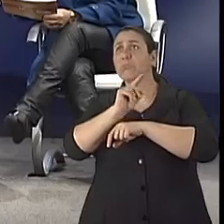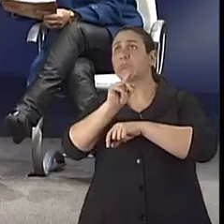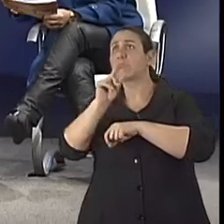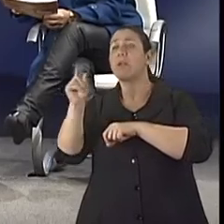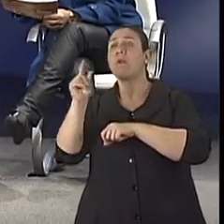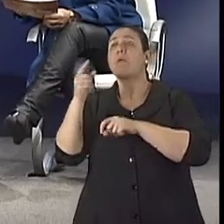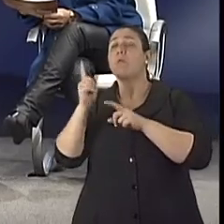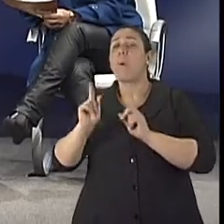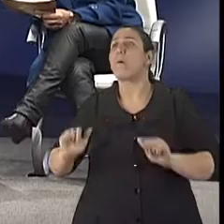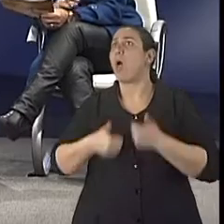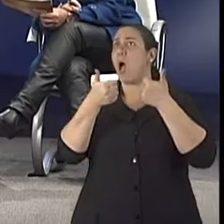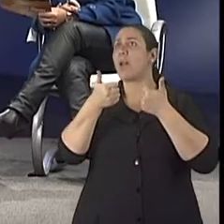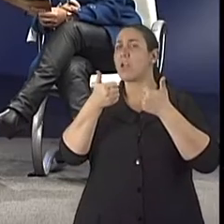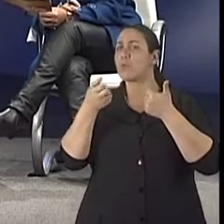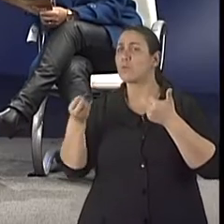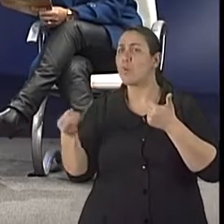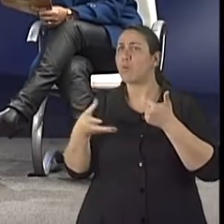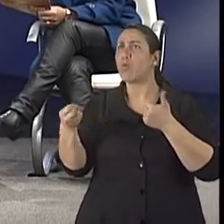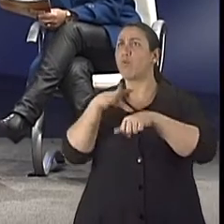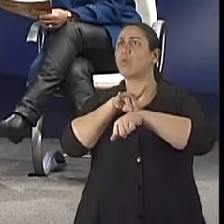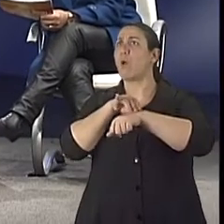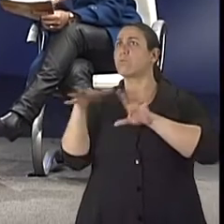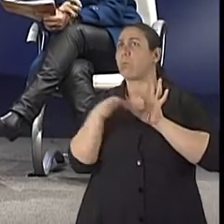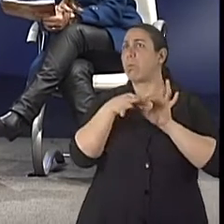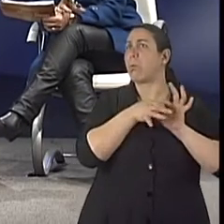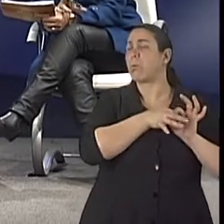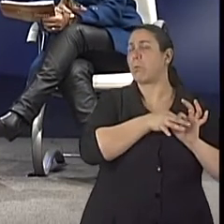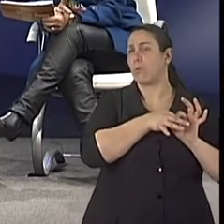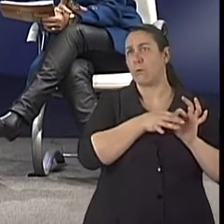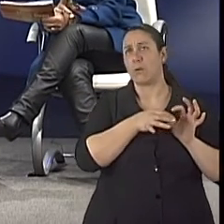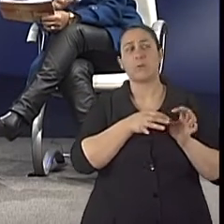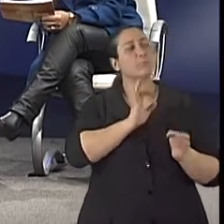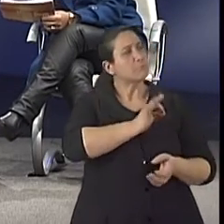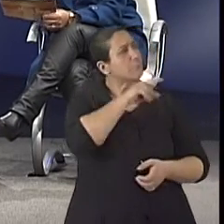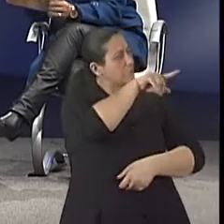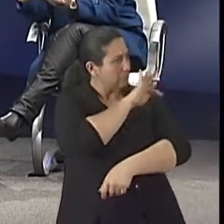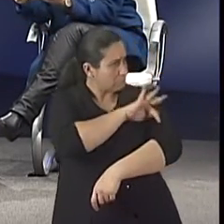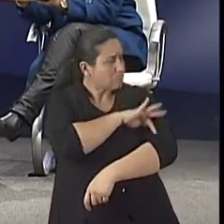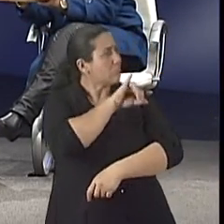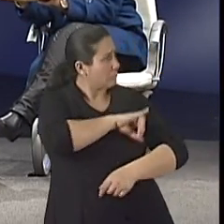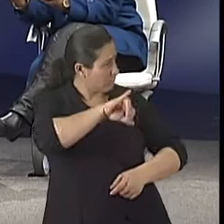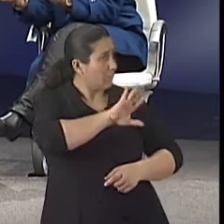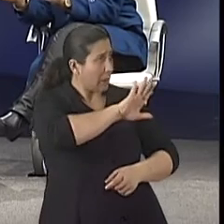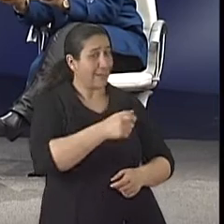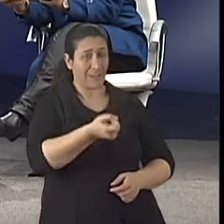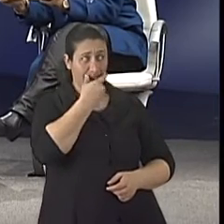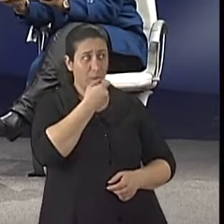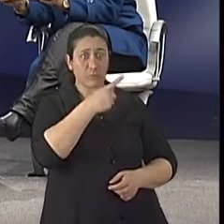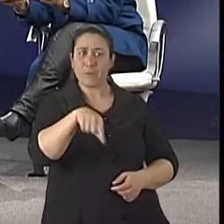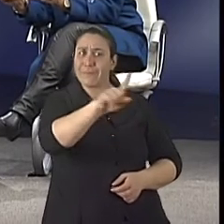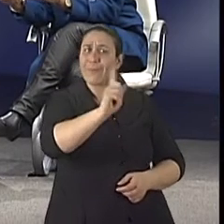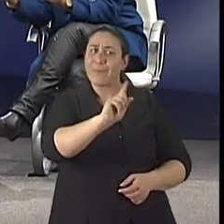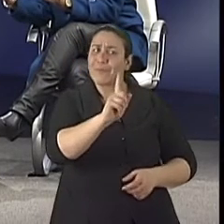melhora. E gera outras morbidades. ok. Isso que é importante. Como farmacêutica. Quer dizer, dois remédios que não eram para ser